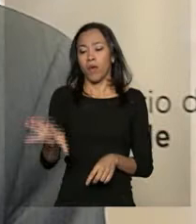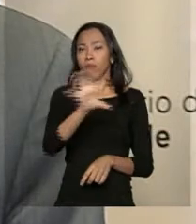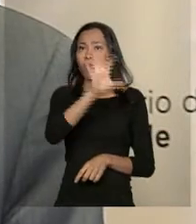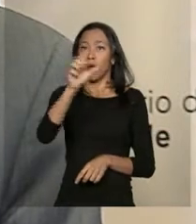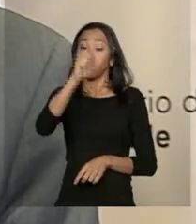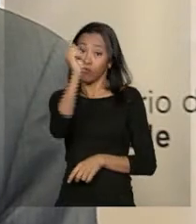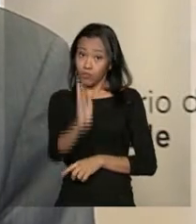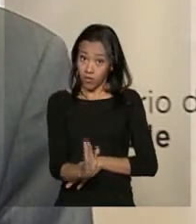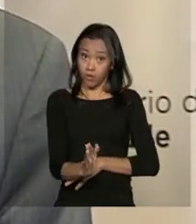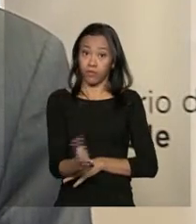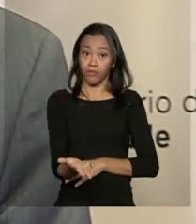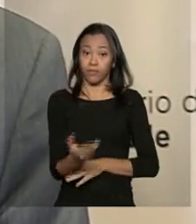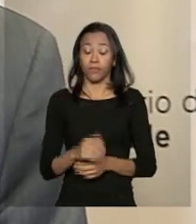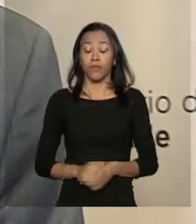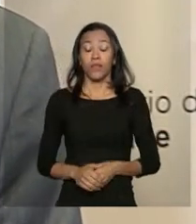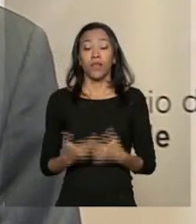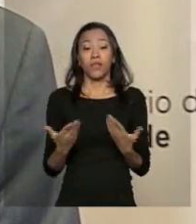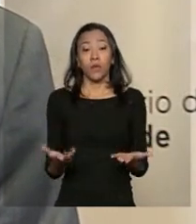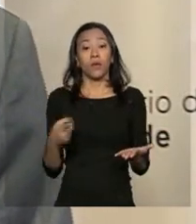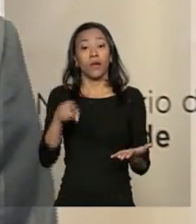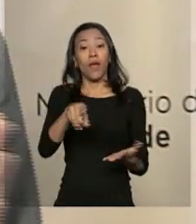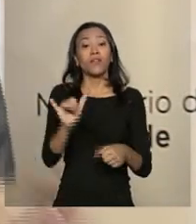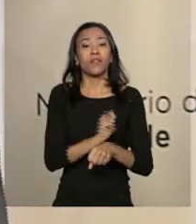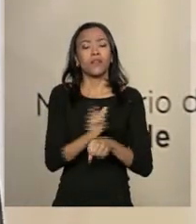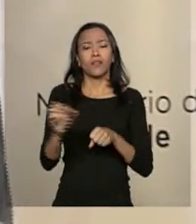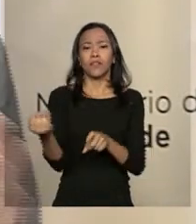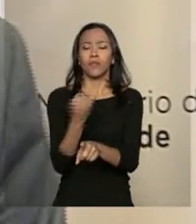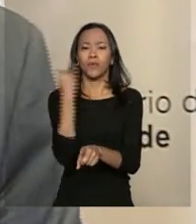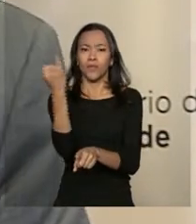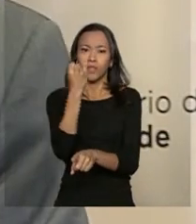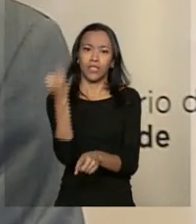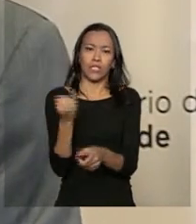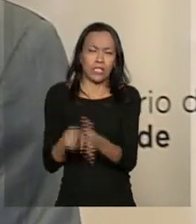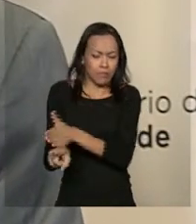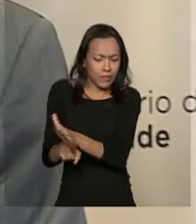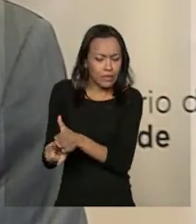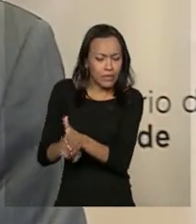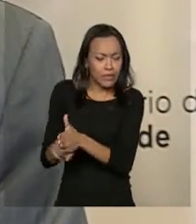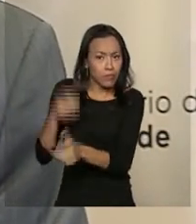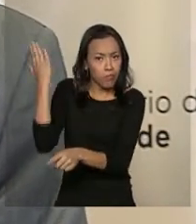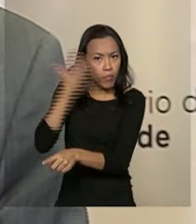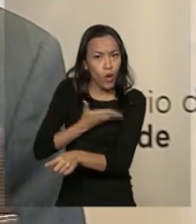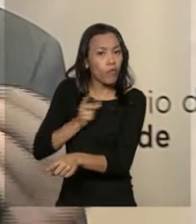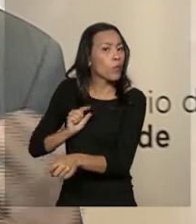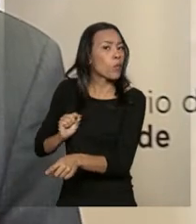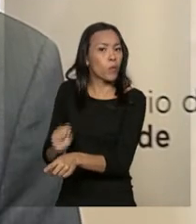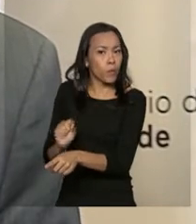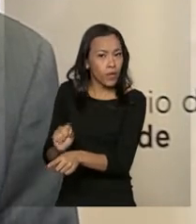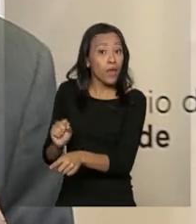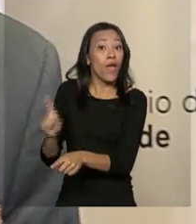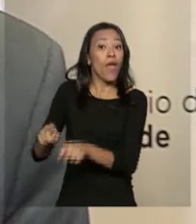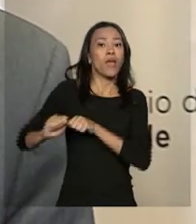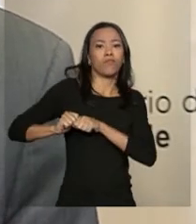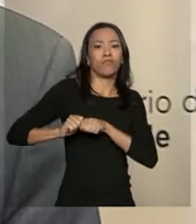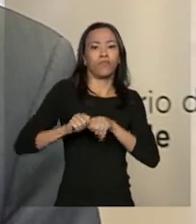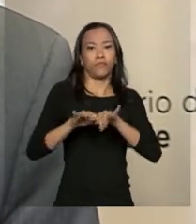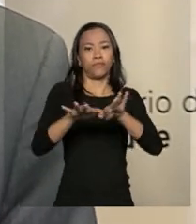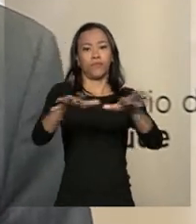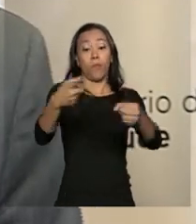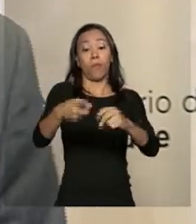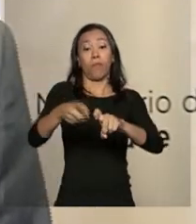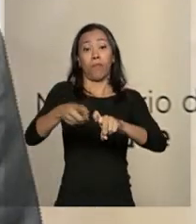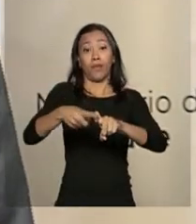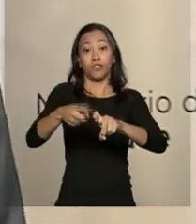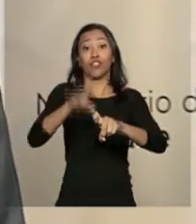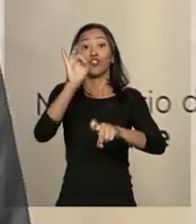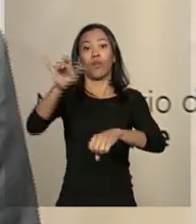país. A estratégia mais importante para fixar, e os estudos mostram isso, é a expansão e a descentralização da residência médica.